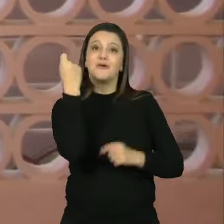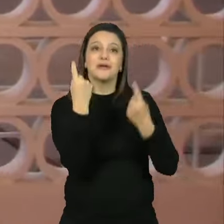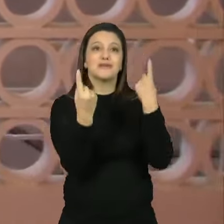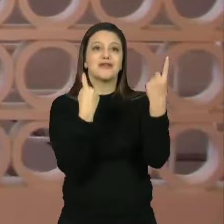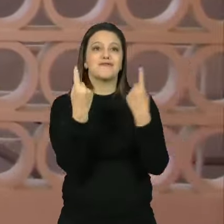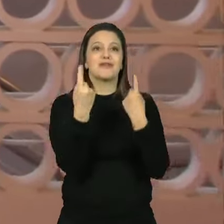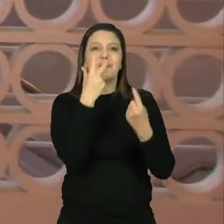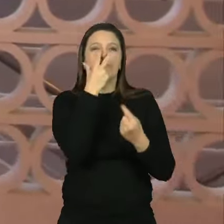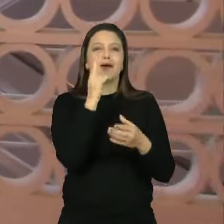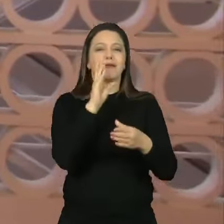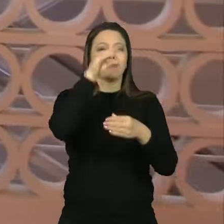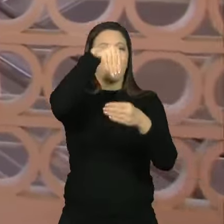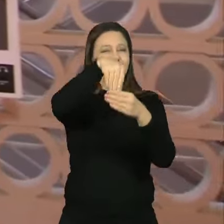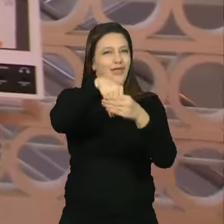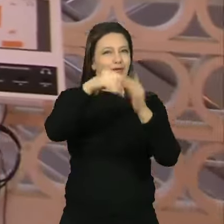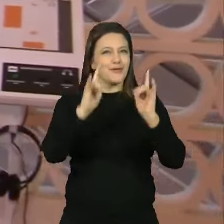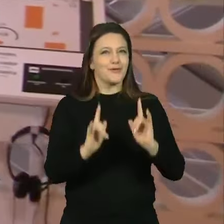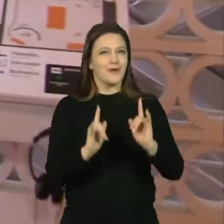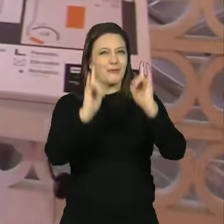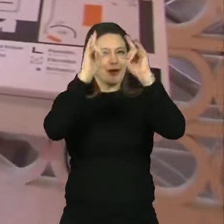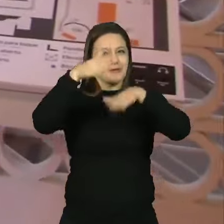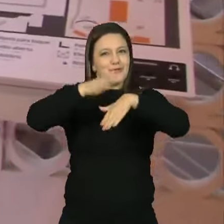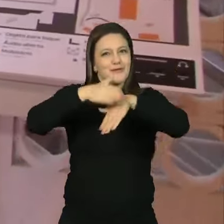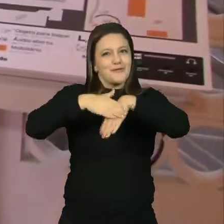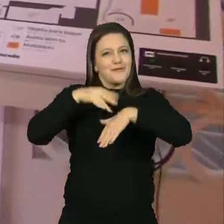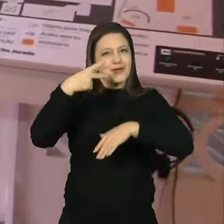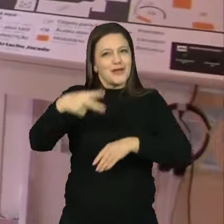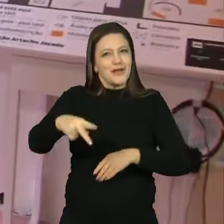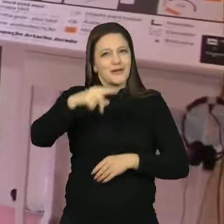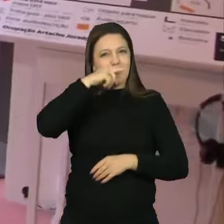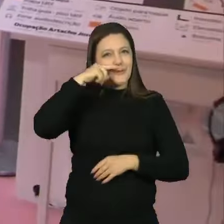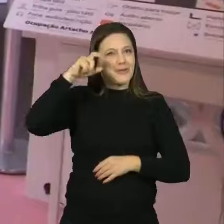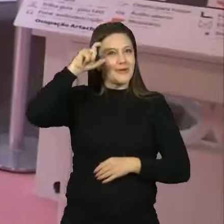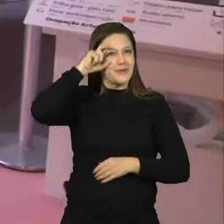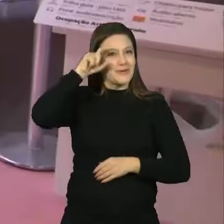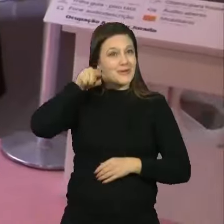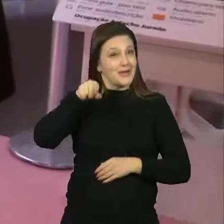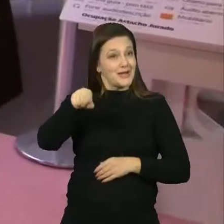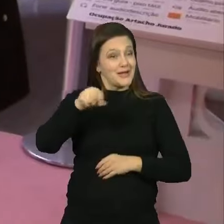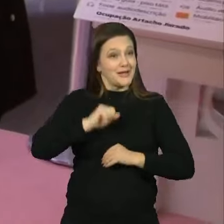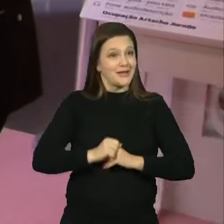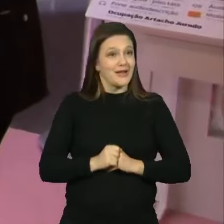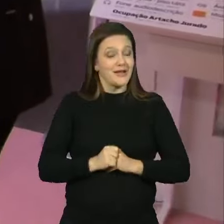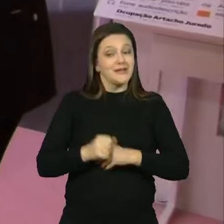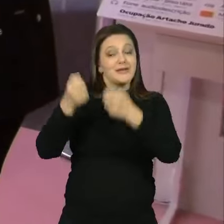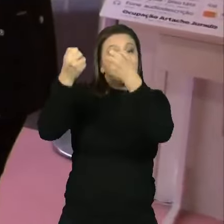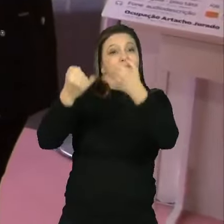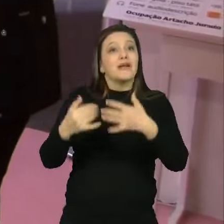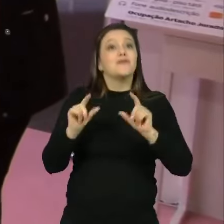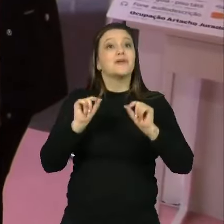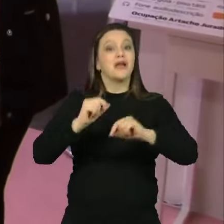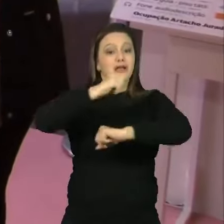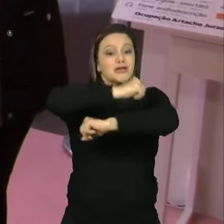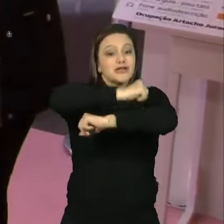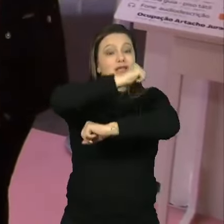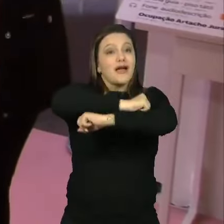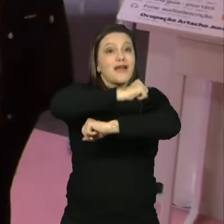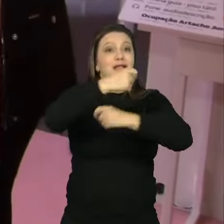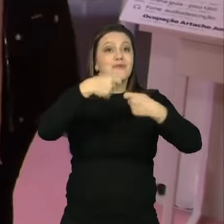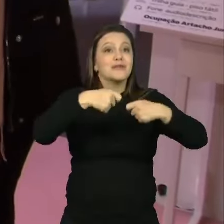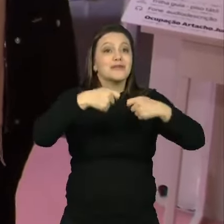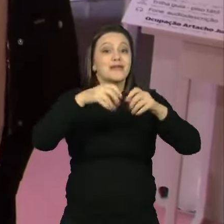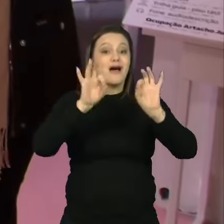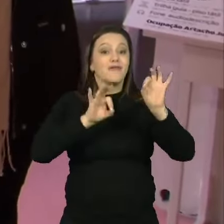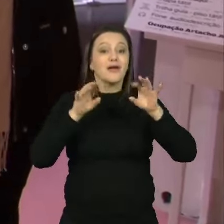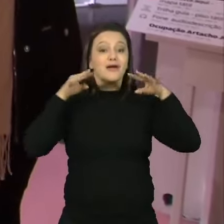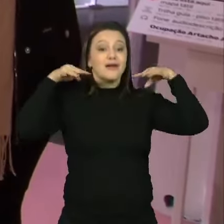estivesse dentro de um apartamento feito por ele. O arquiteto autodidata dizia que as janelas precisavam ser projetadas para